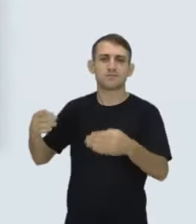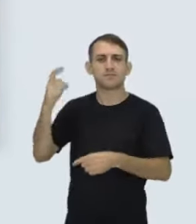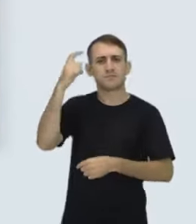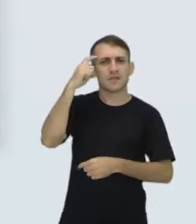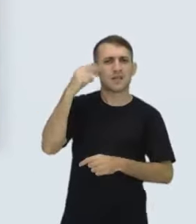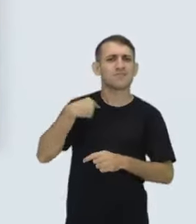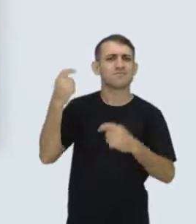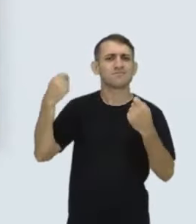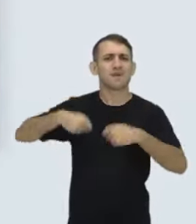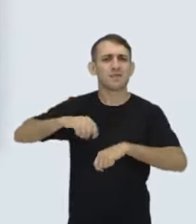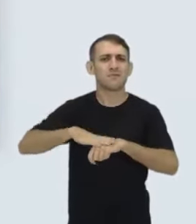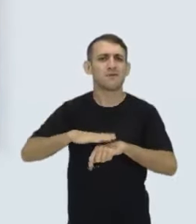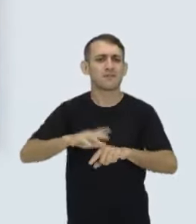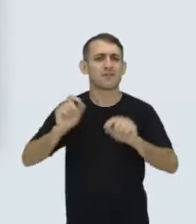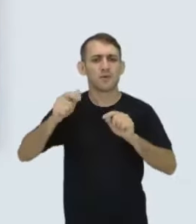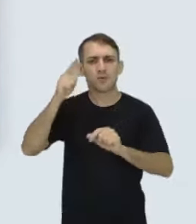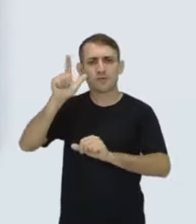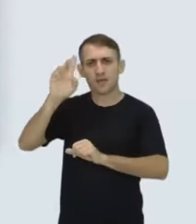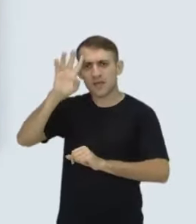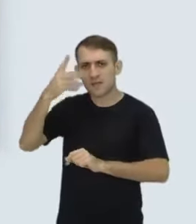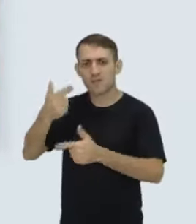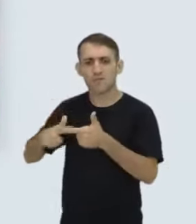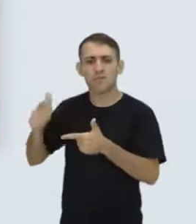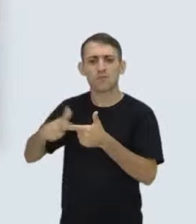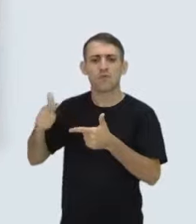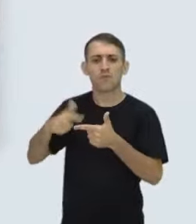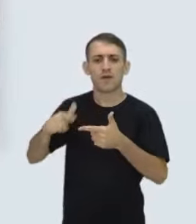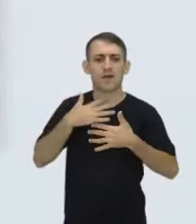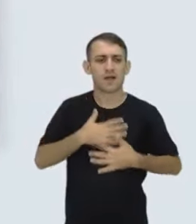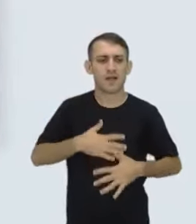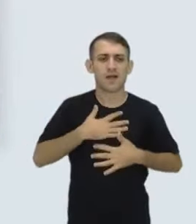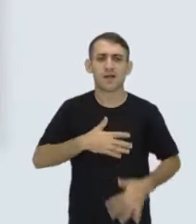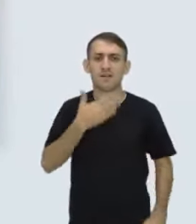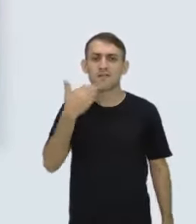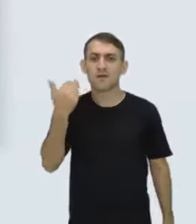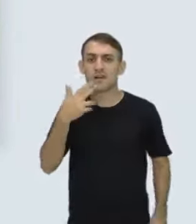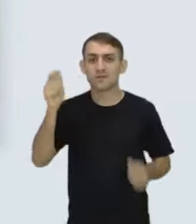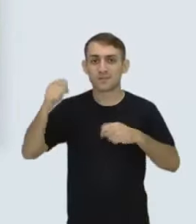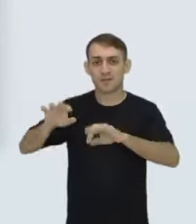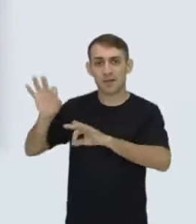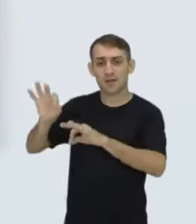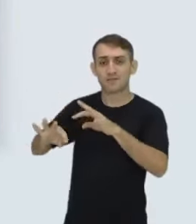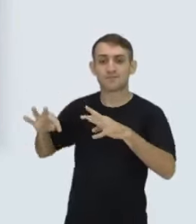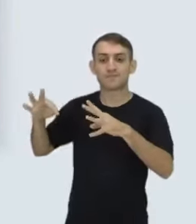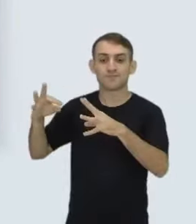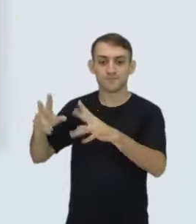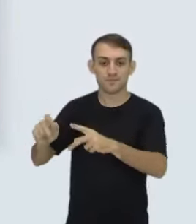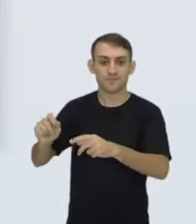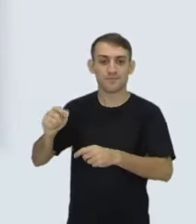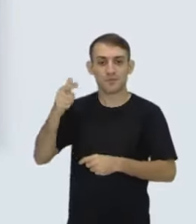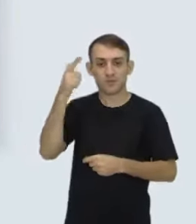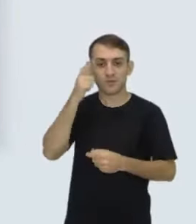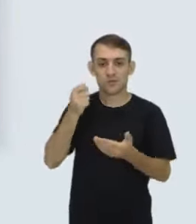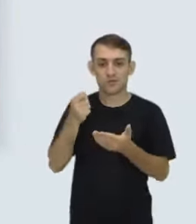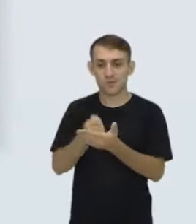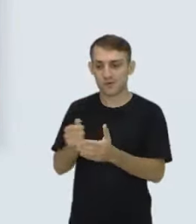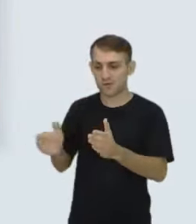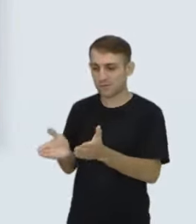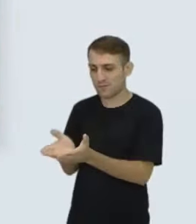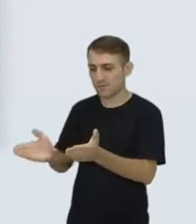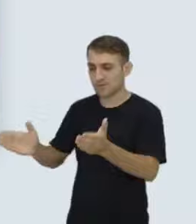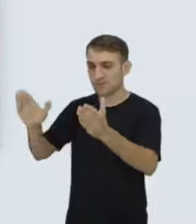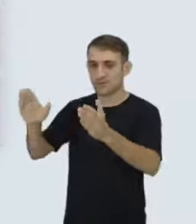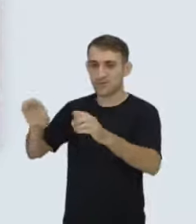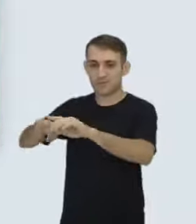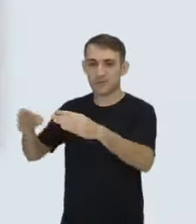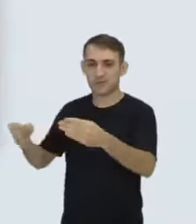pensa, o que eu posso fazer pra resolver esse problema de uma maneira mais fácil e que vai organizar? Pra pegar, comprar um cestinho, deixar em cima